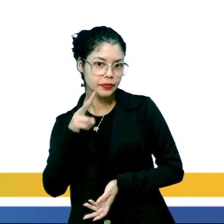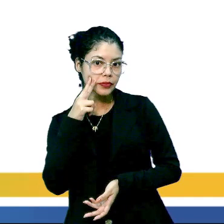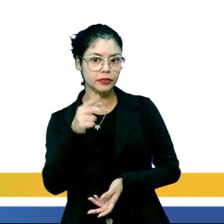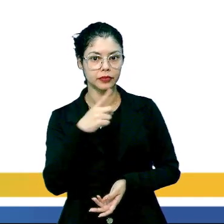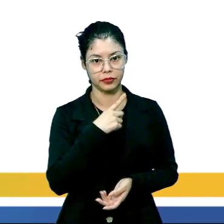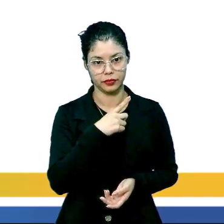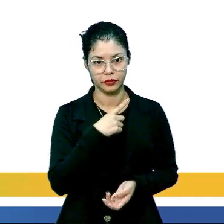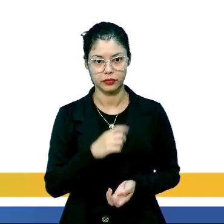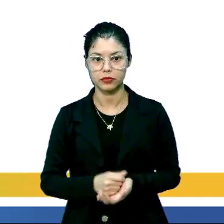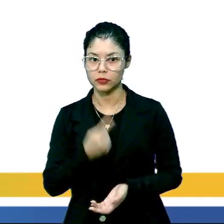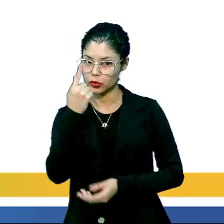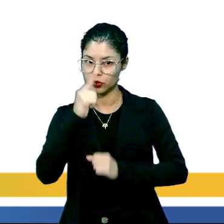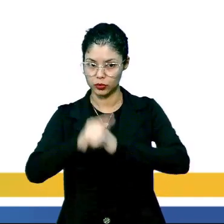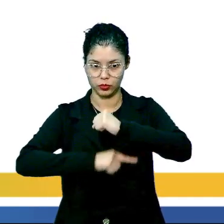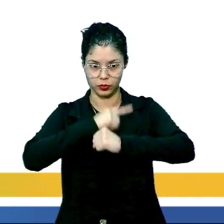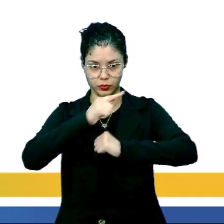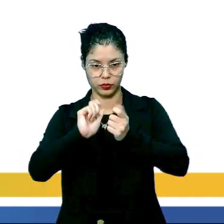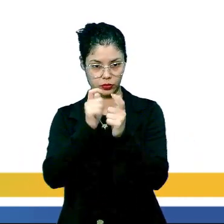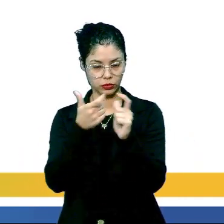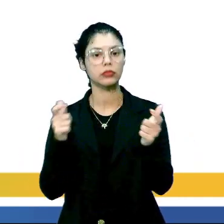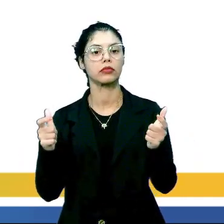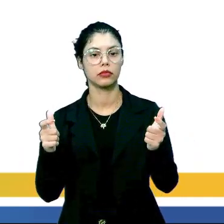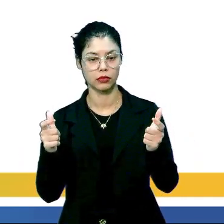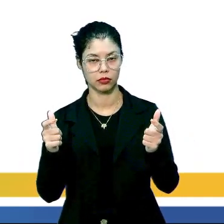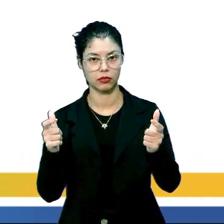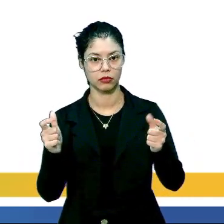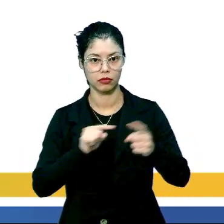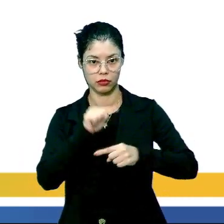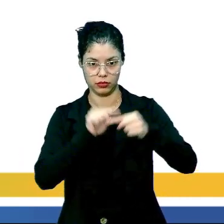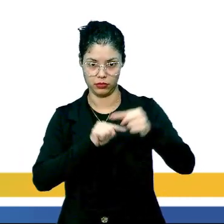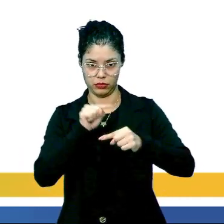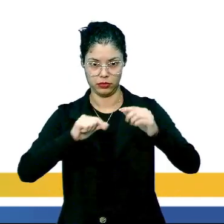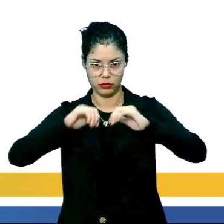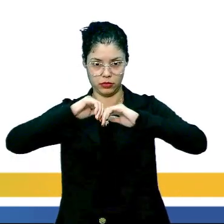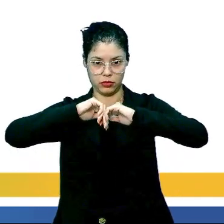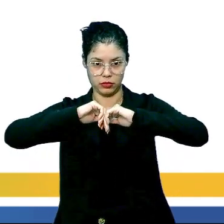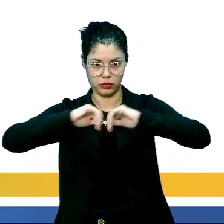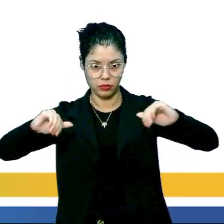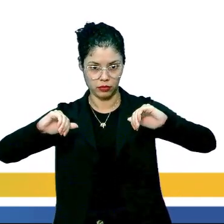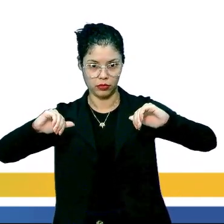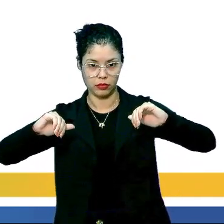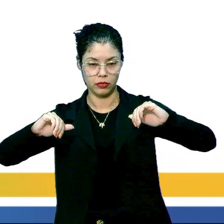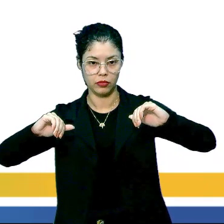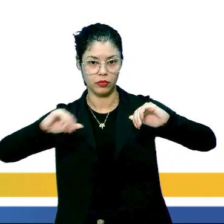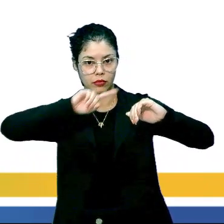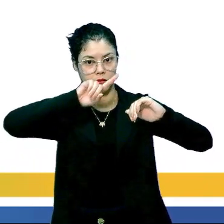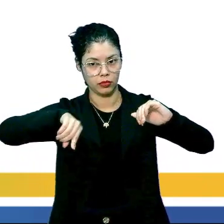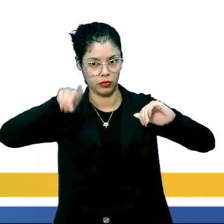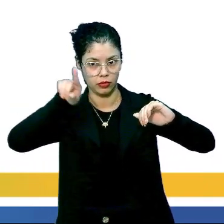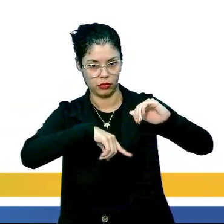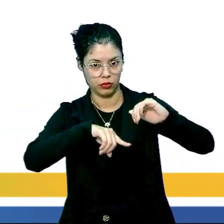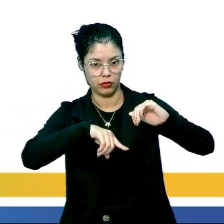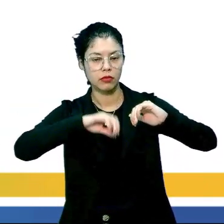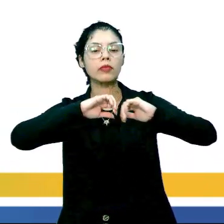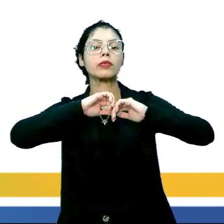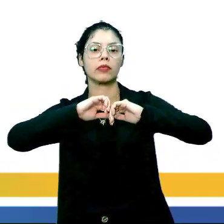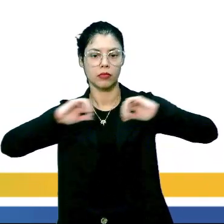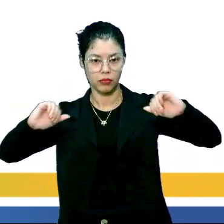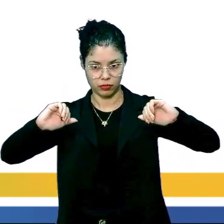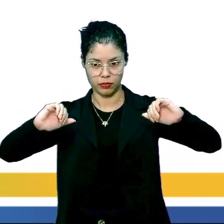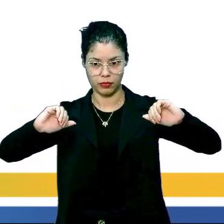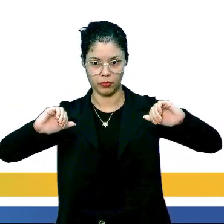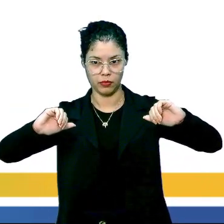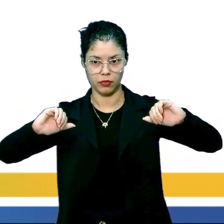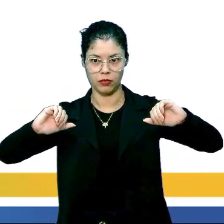ali um átomo grande. Esse átomo grande, ele vai ser atacado por um neutro. Esse neutro, ele vai